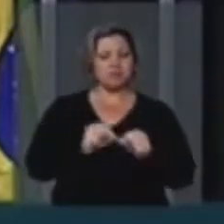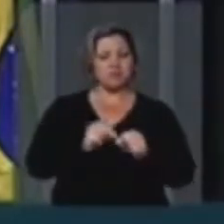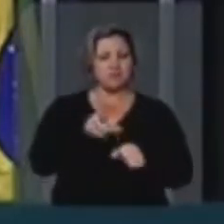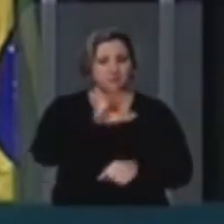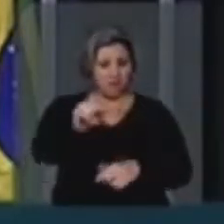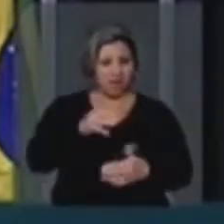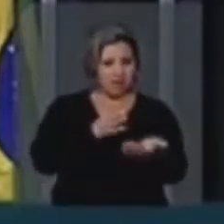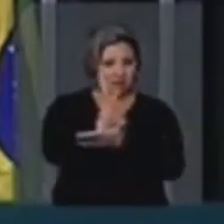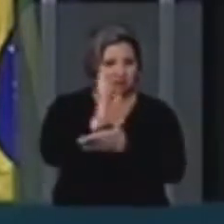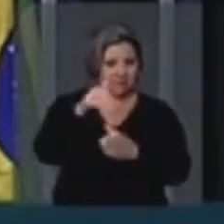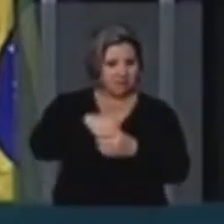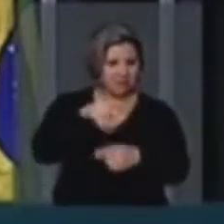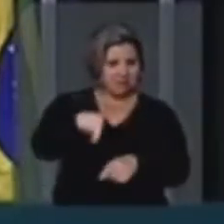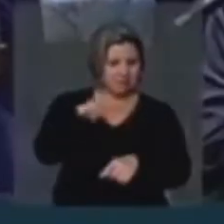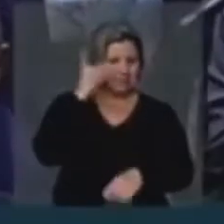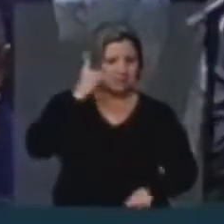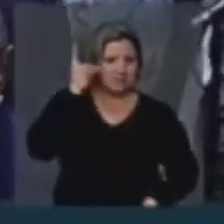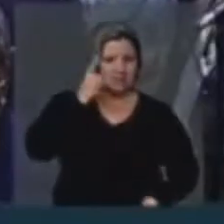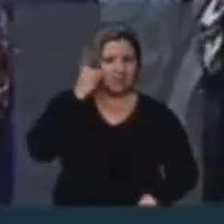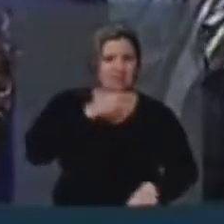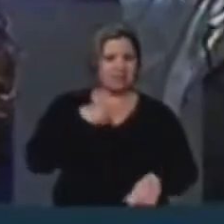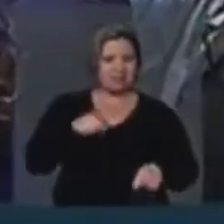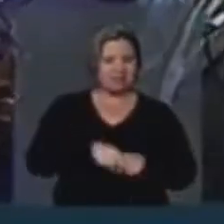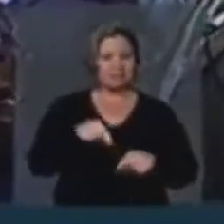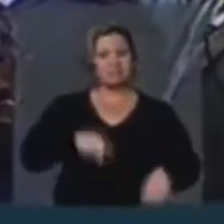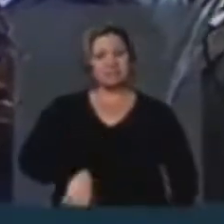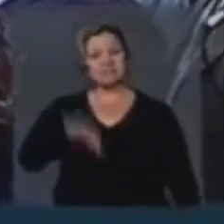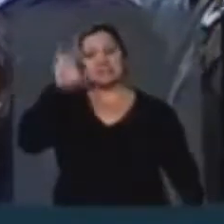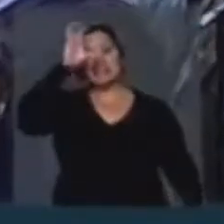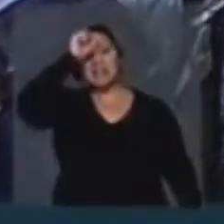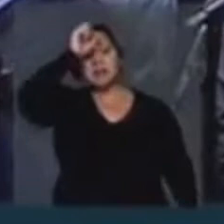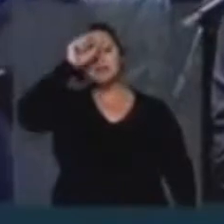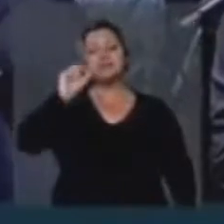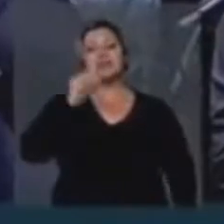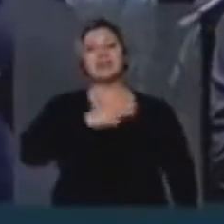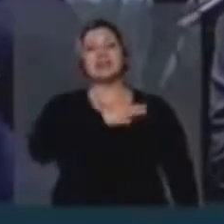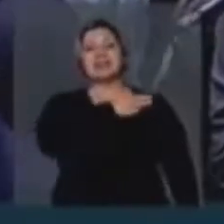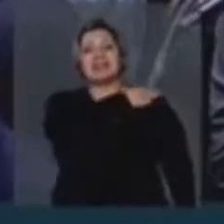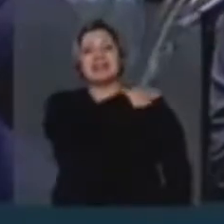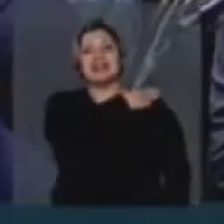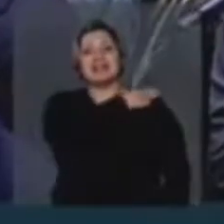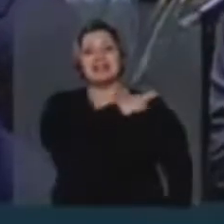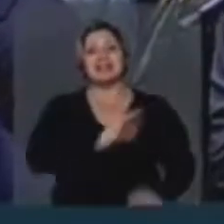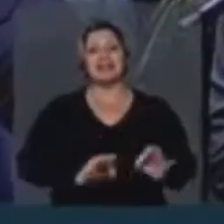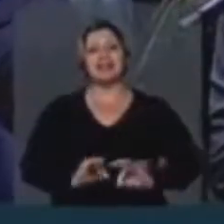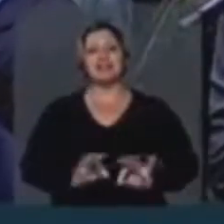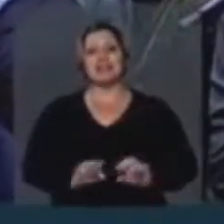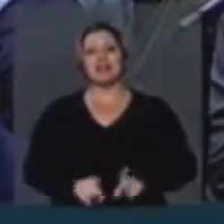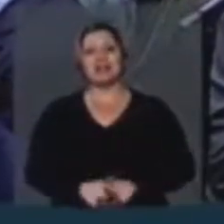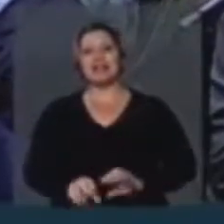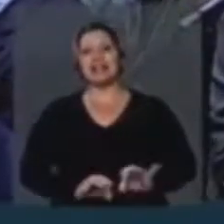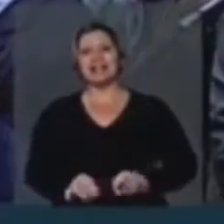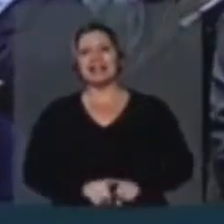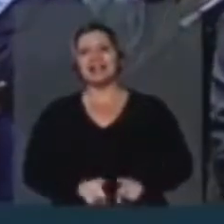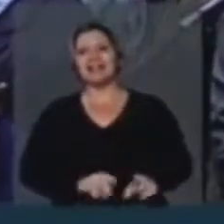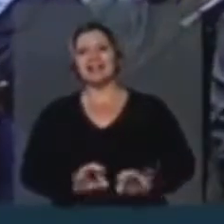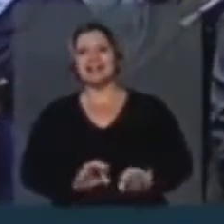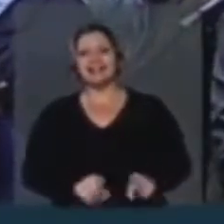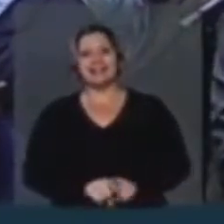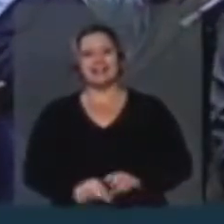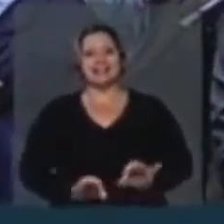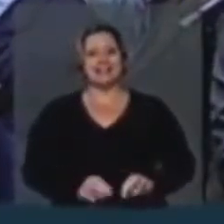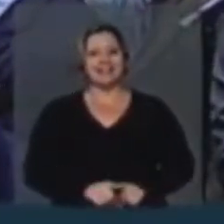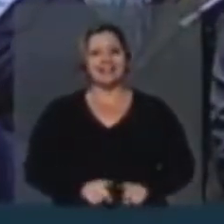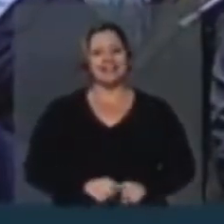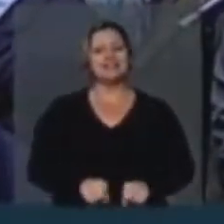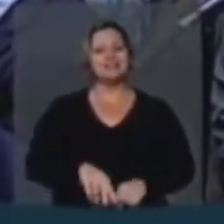aprovar Agora, o que eu aprendi como capitão do Exército O que é bom para mim tem que ser bom para tropa